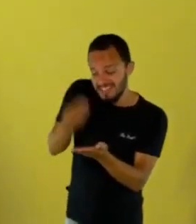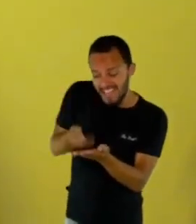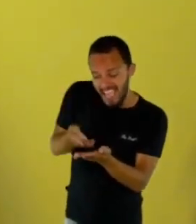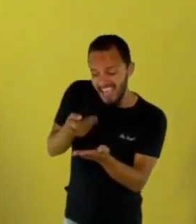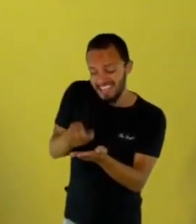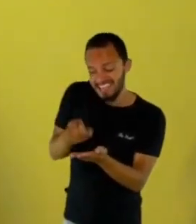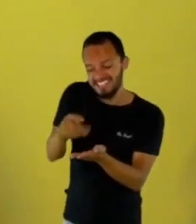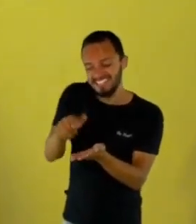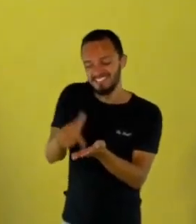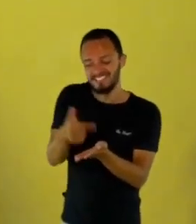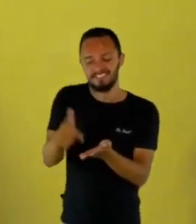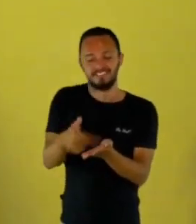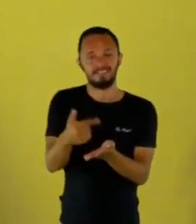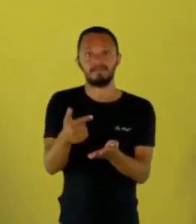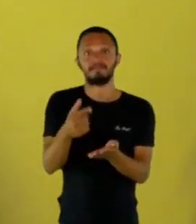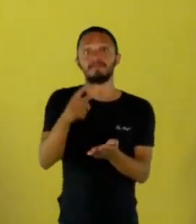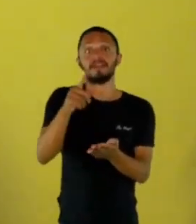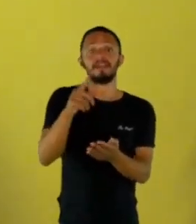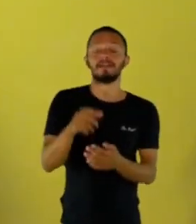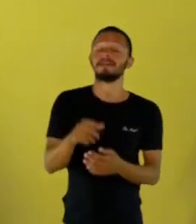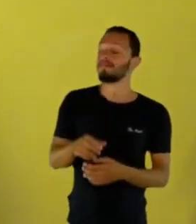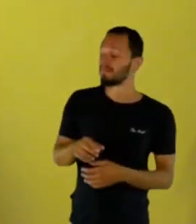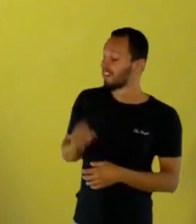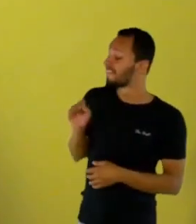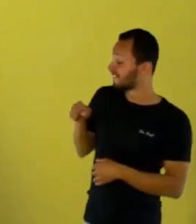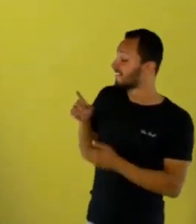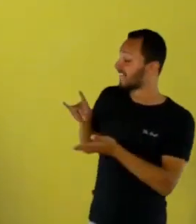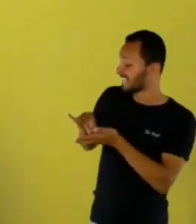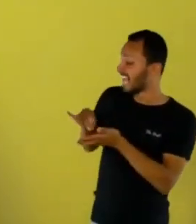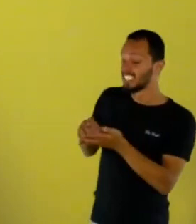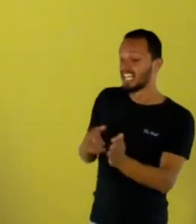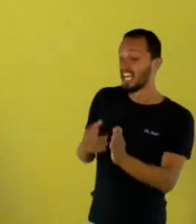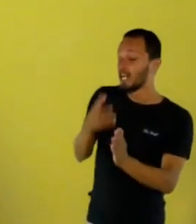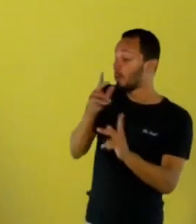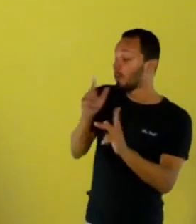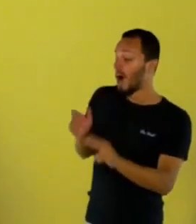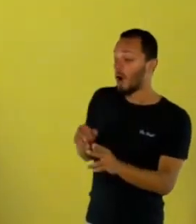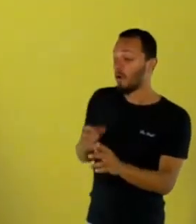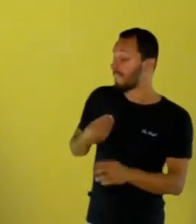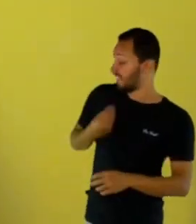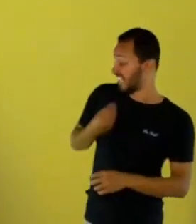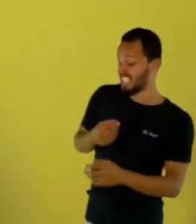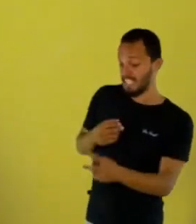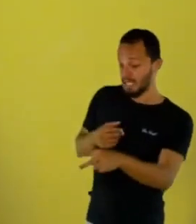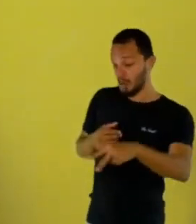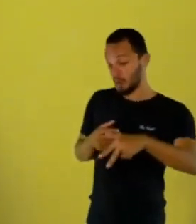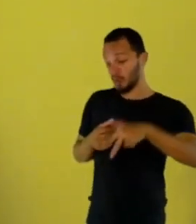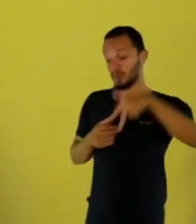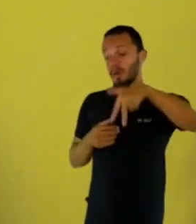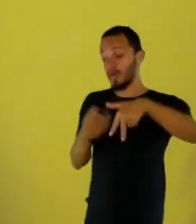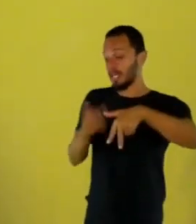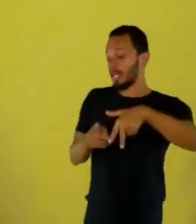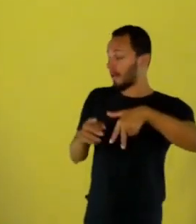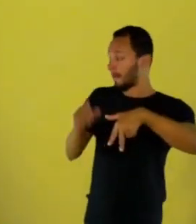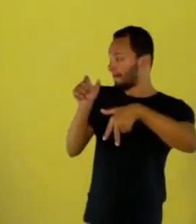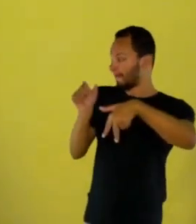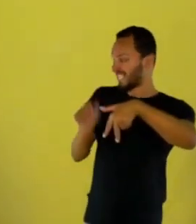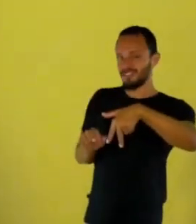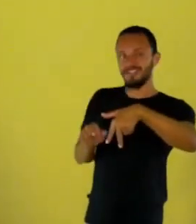personagem ganha, que foge do escritor, que é só quem está escrevendo mesmo que tem esse sentimento.